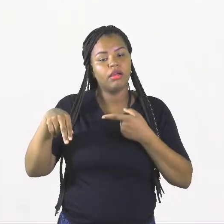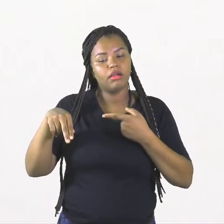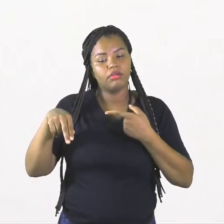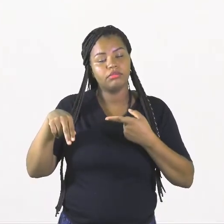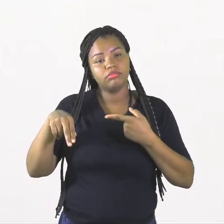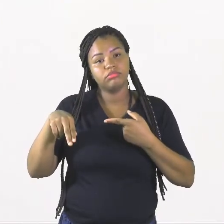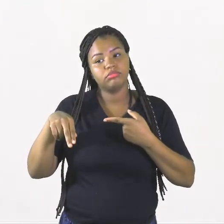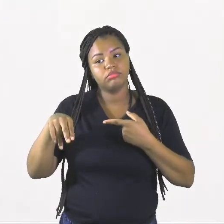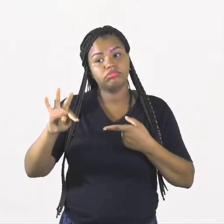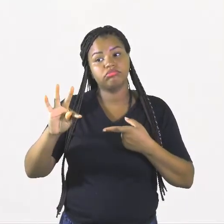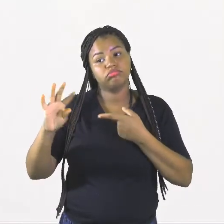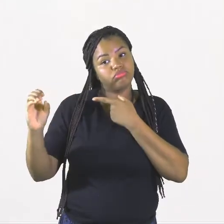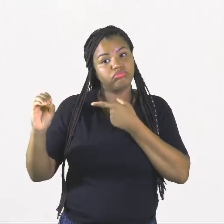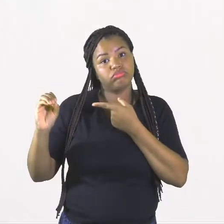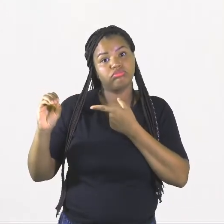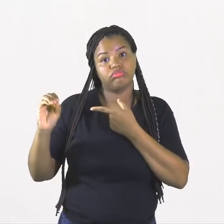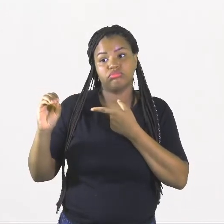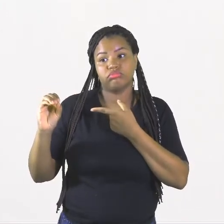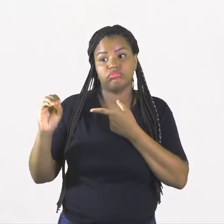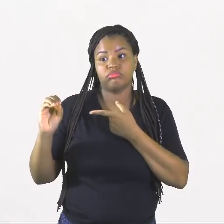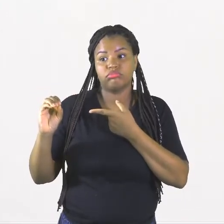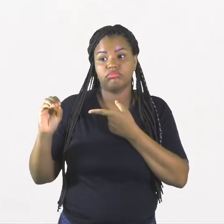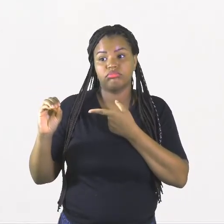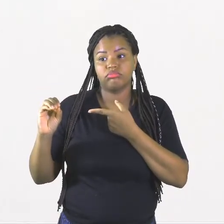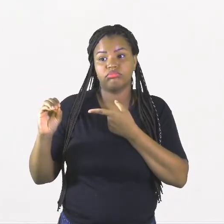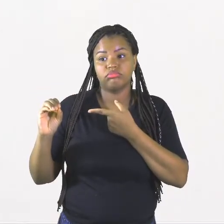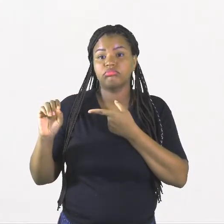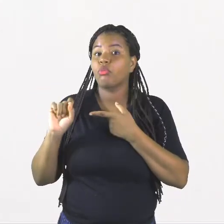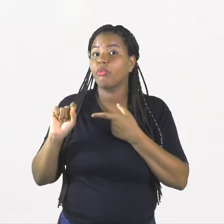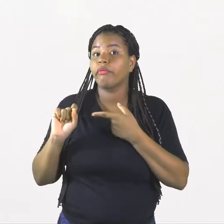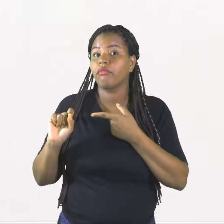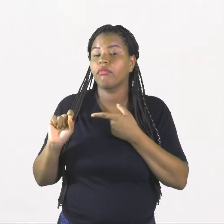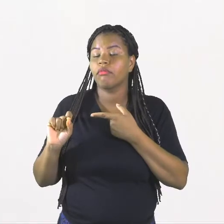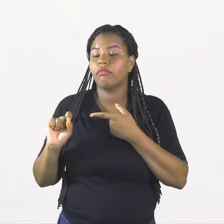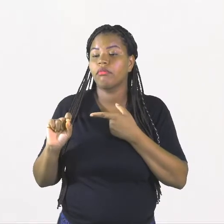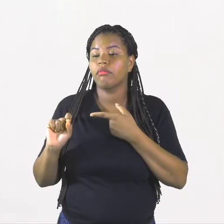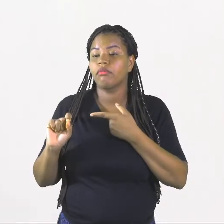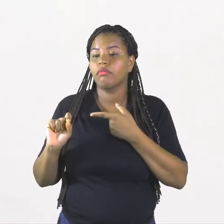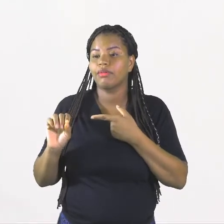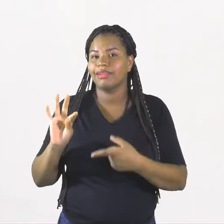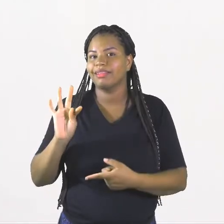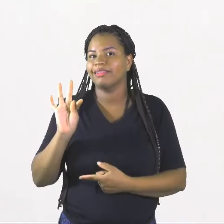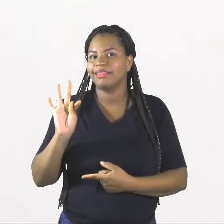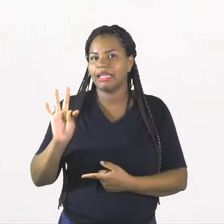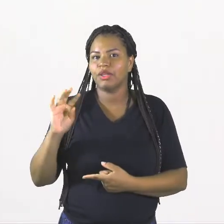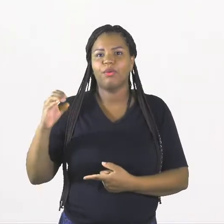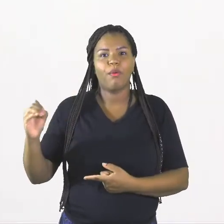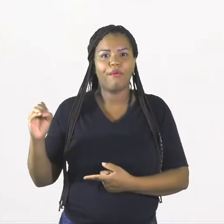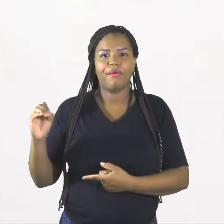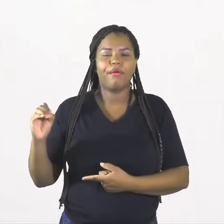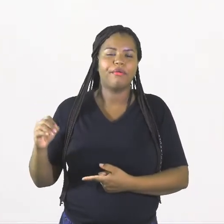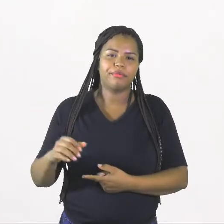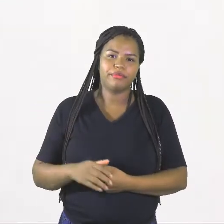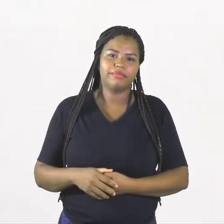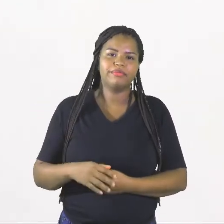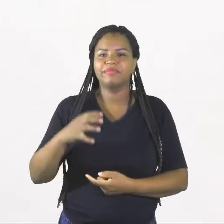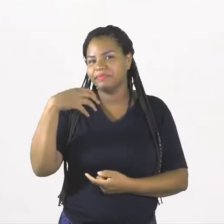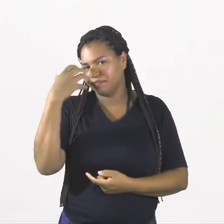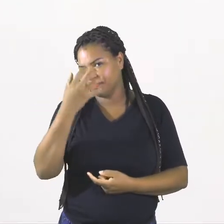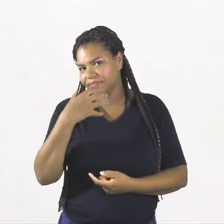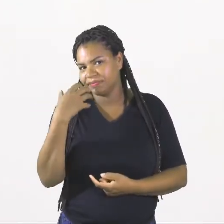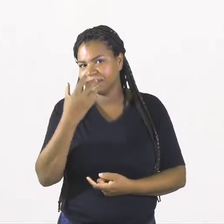Cã. Cã. Tô. O é? O teio. Canto.